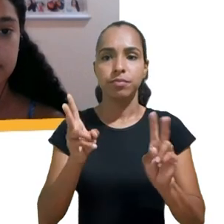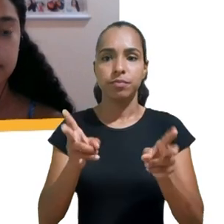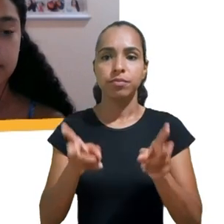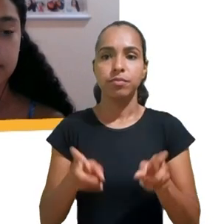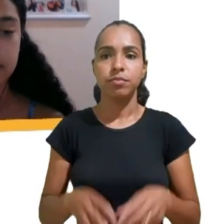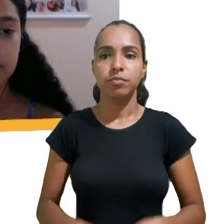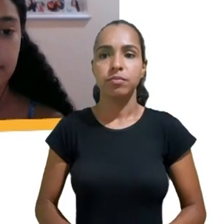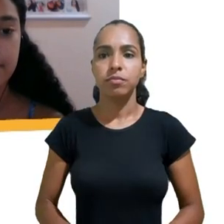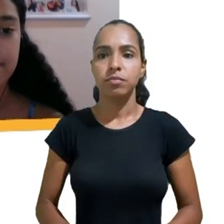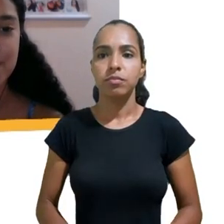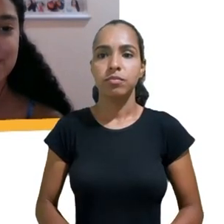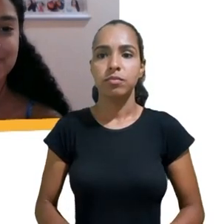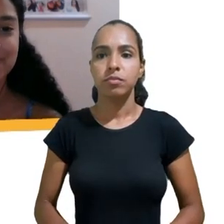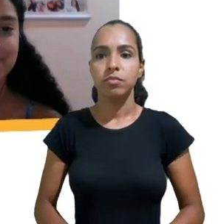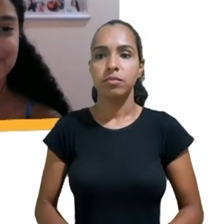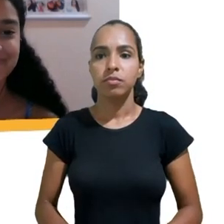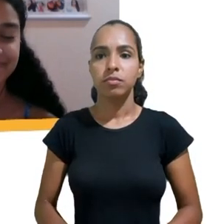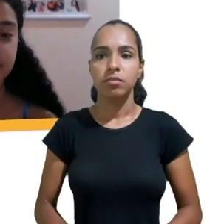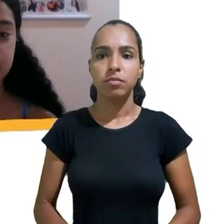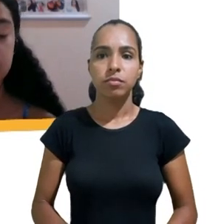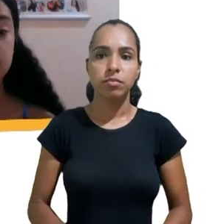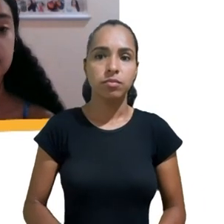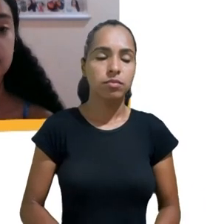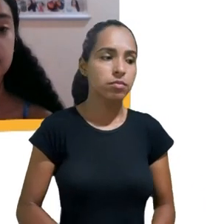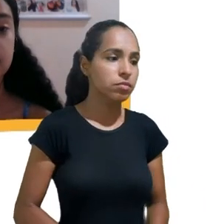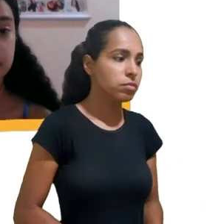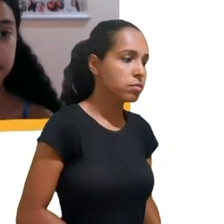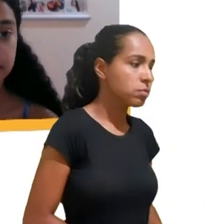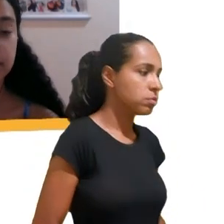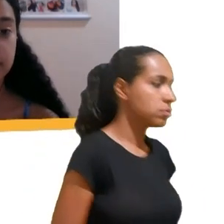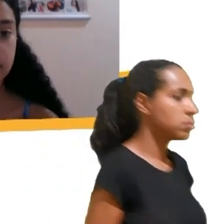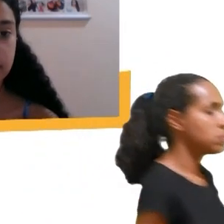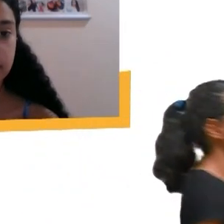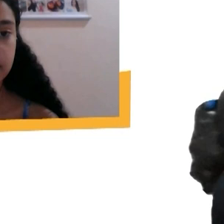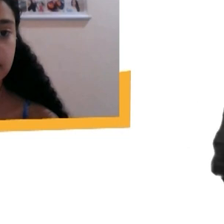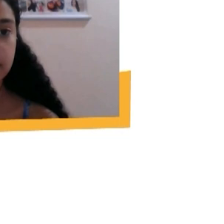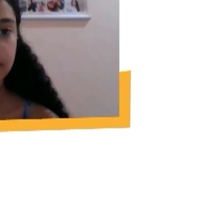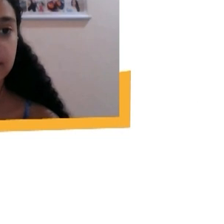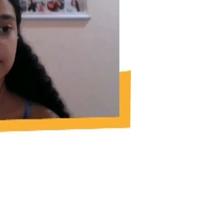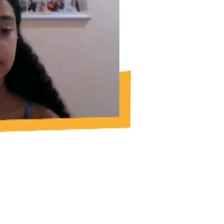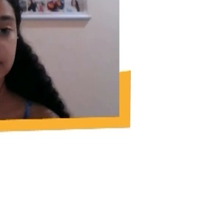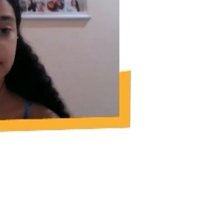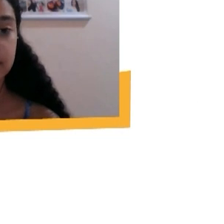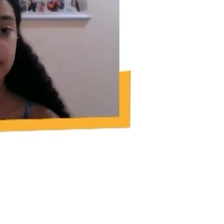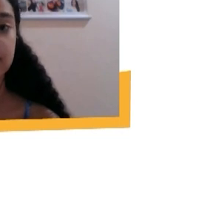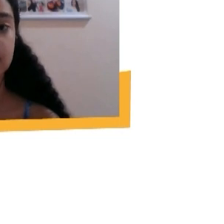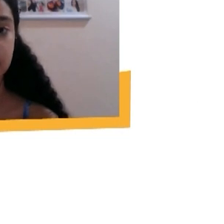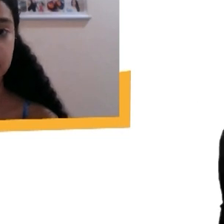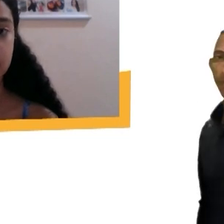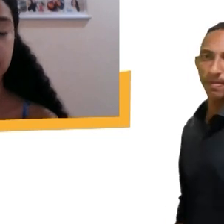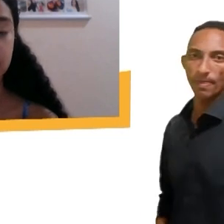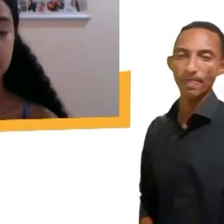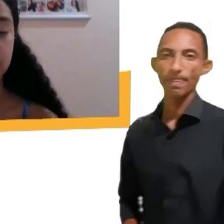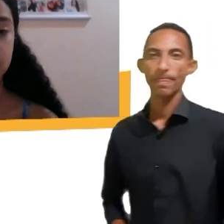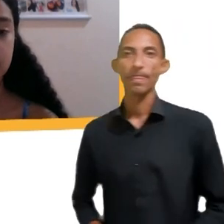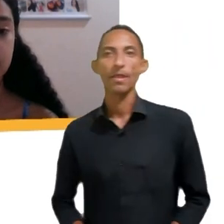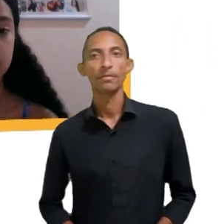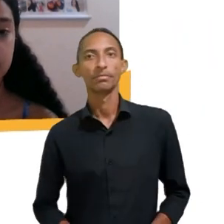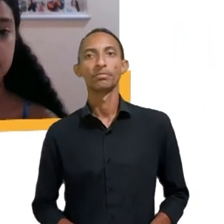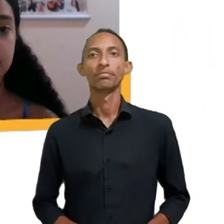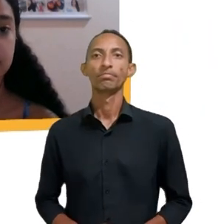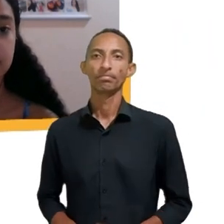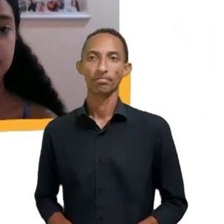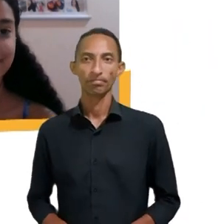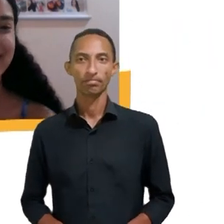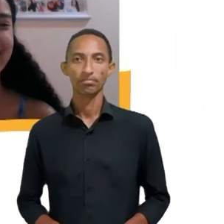Muito obrigada, Maria Clara. Eu quero dizer que eu vou desligar aqui a nossa live e vou imediatamente seguir o Fora da